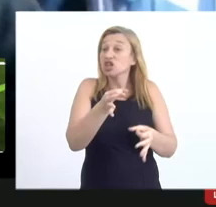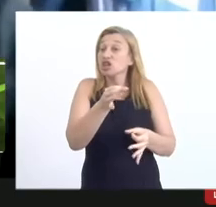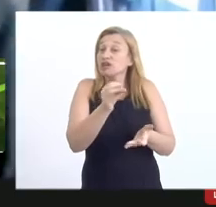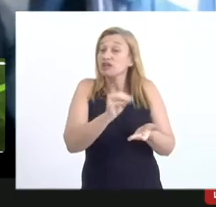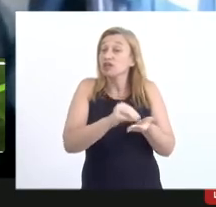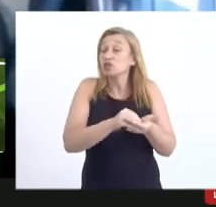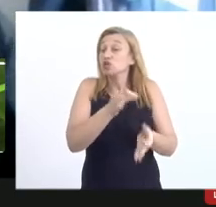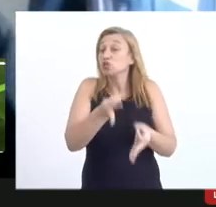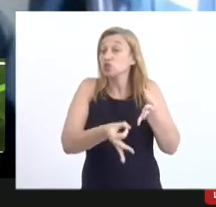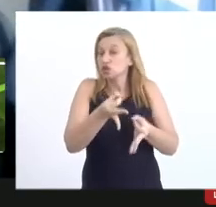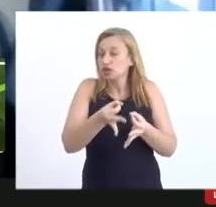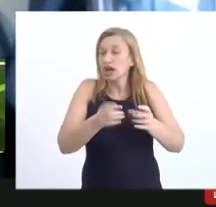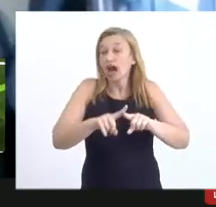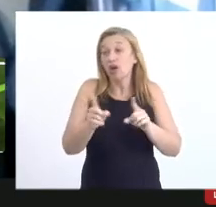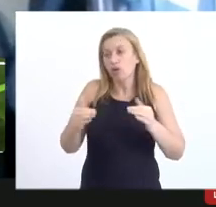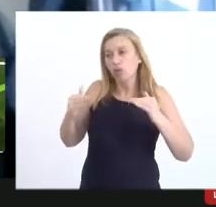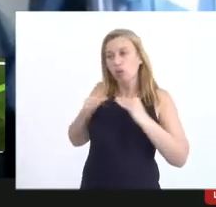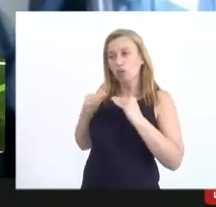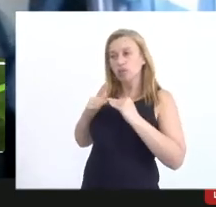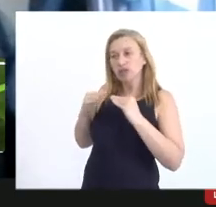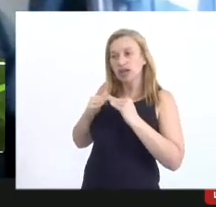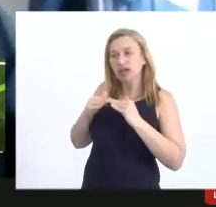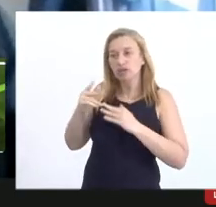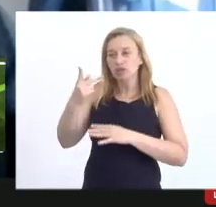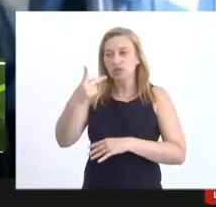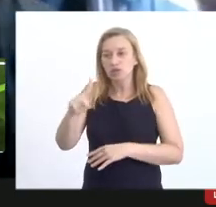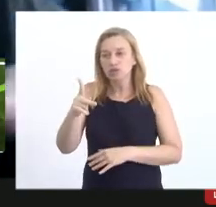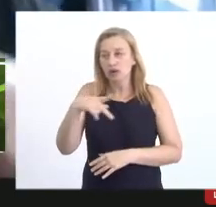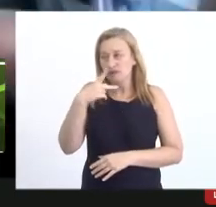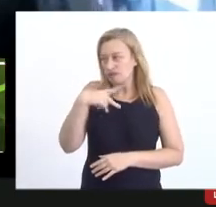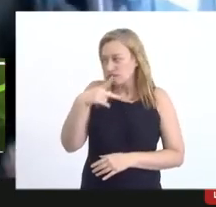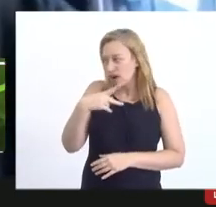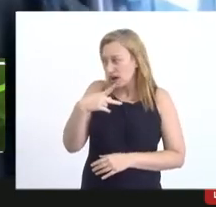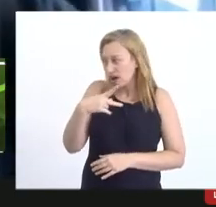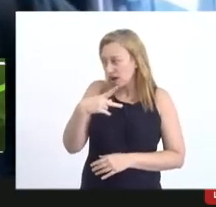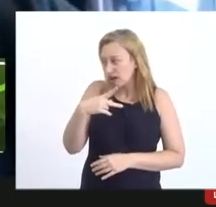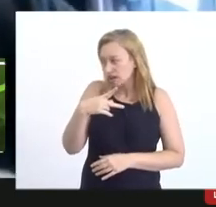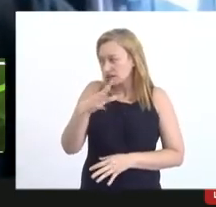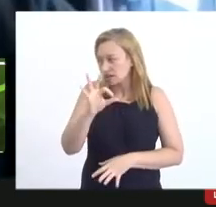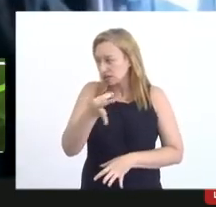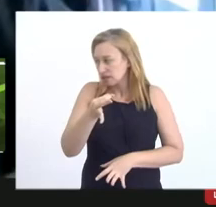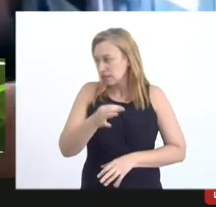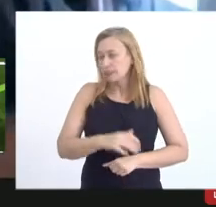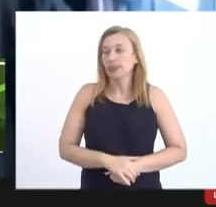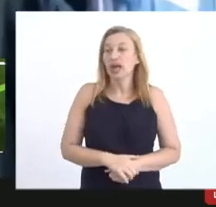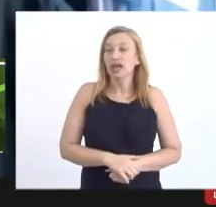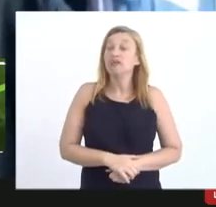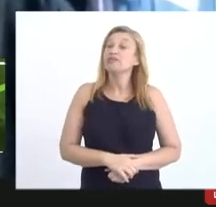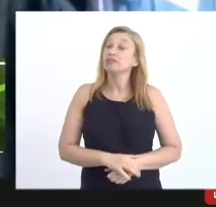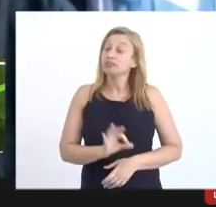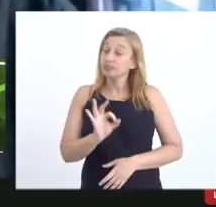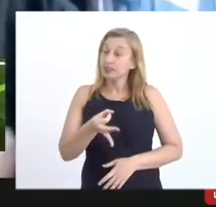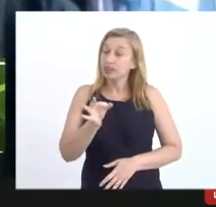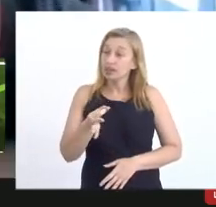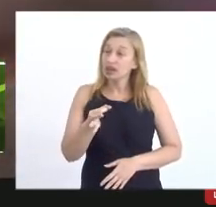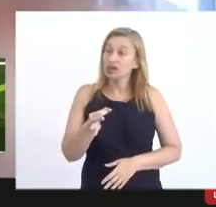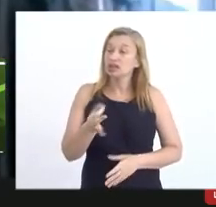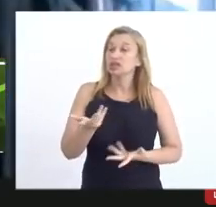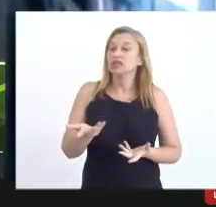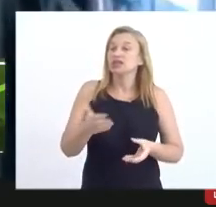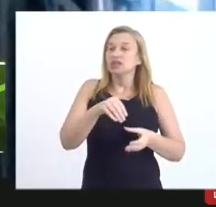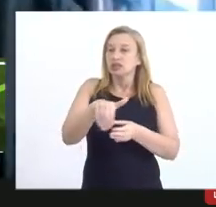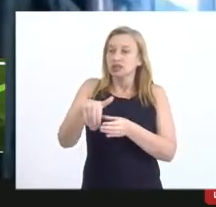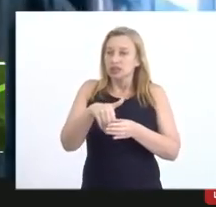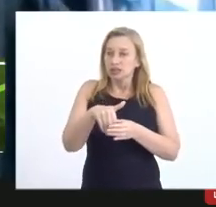combinado com essa toalhinha da transparência e dessa simultaneidade que aliás nas contas eleitorais